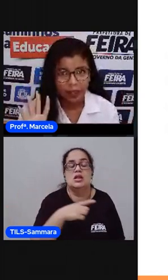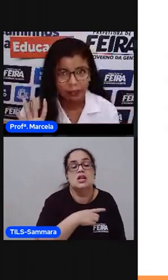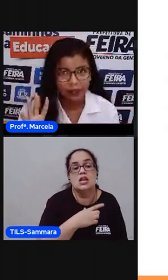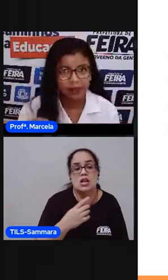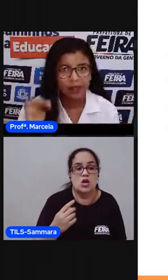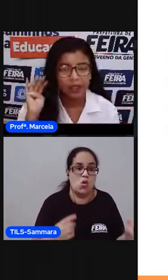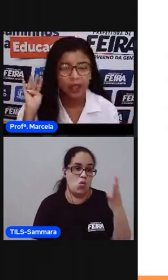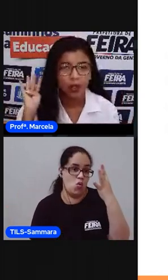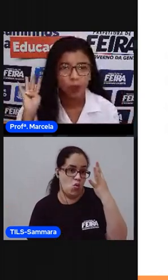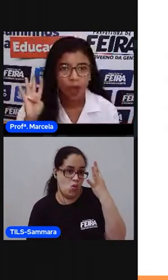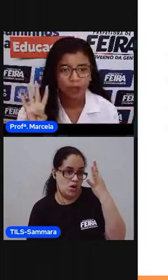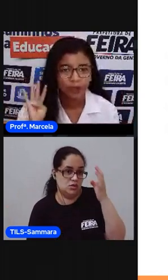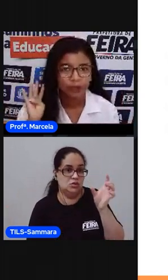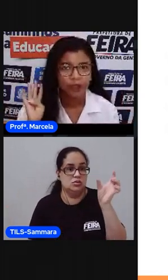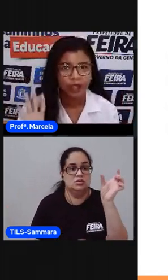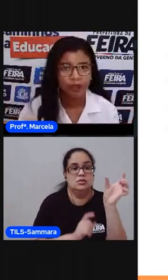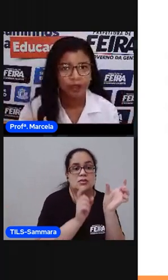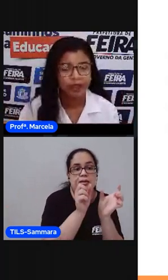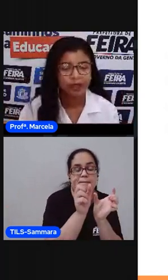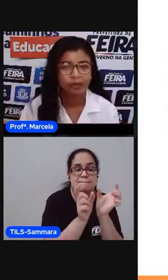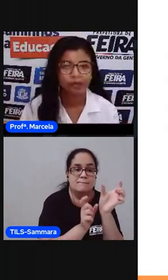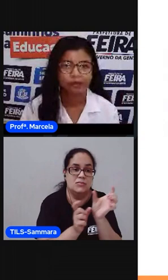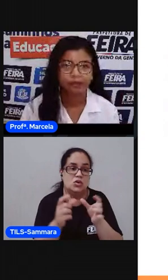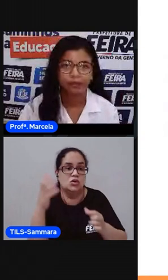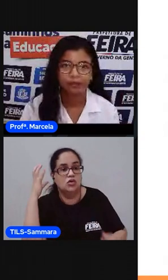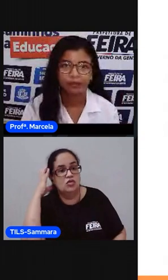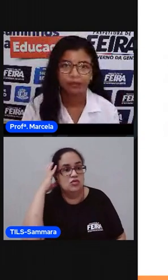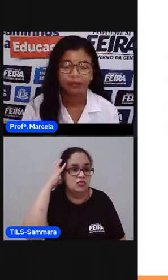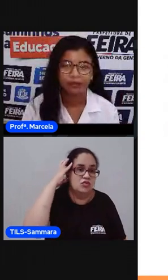sílabas e quatro fonemas.